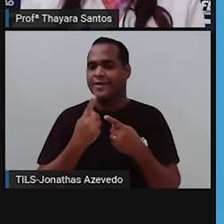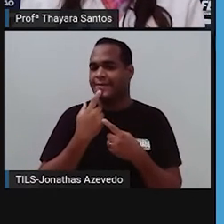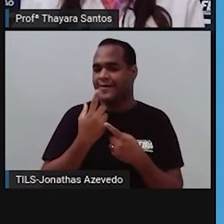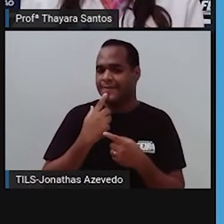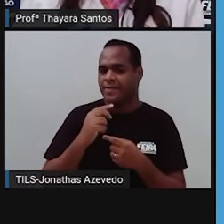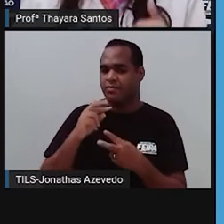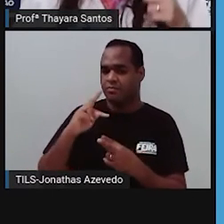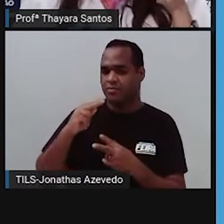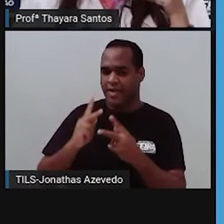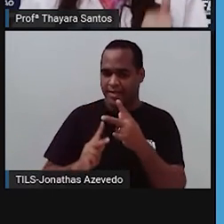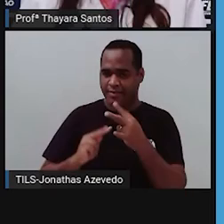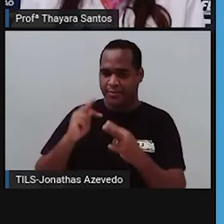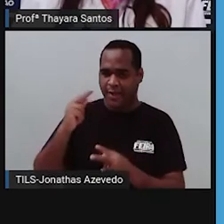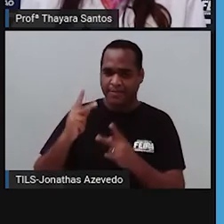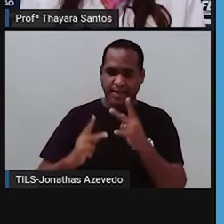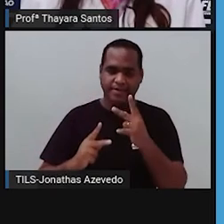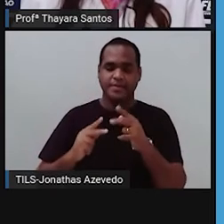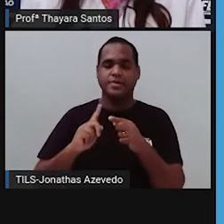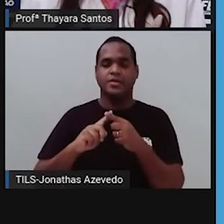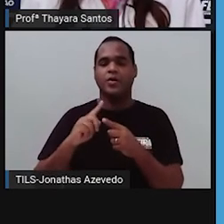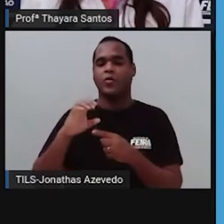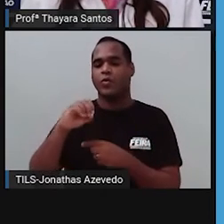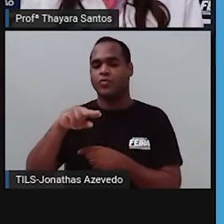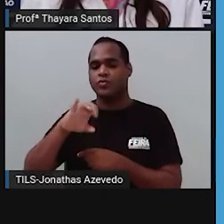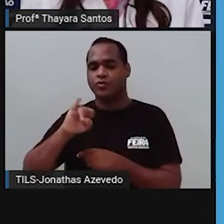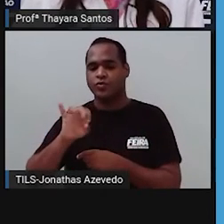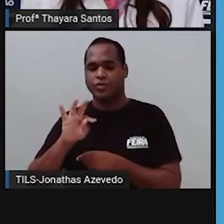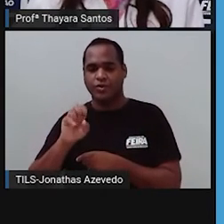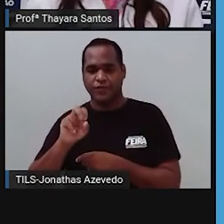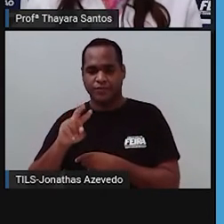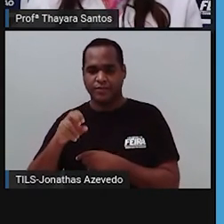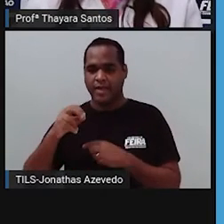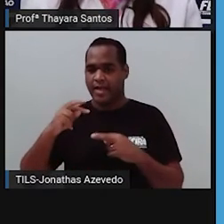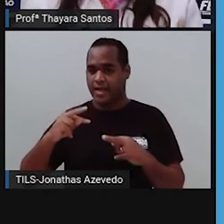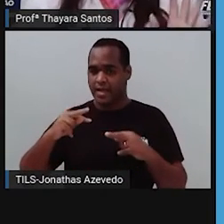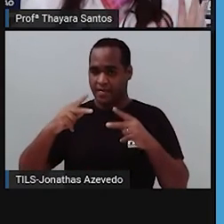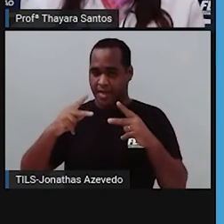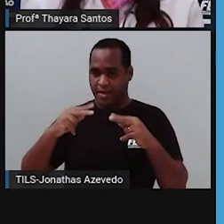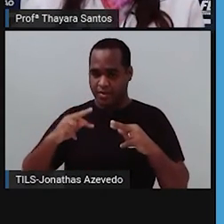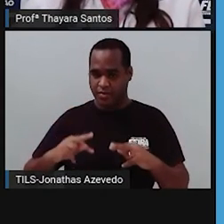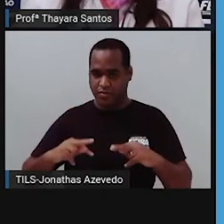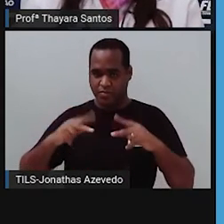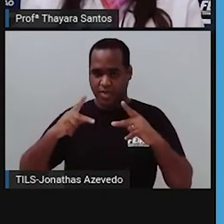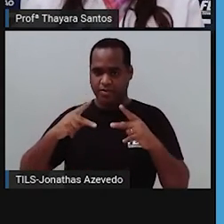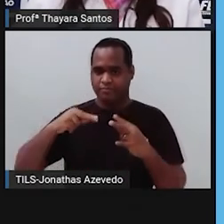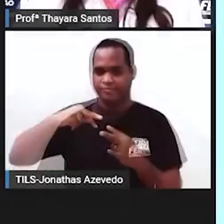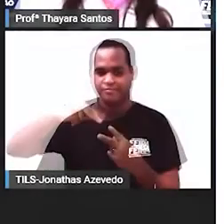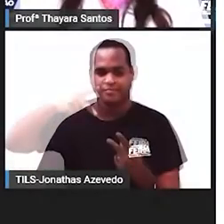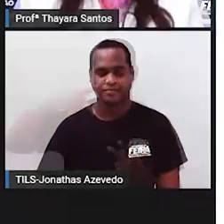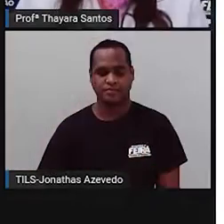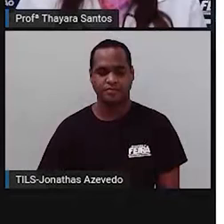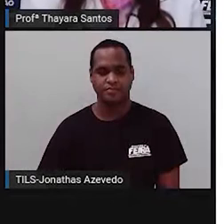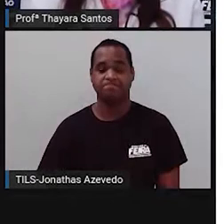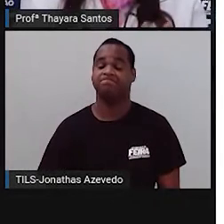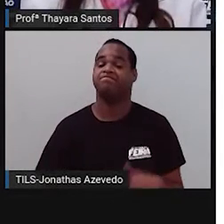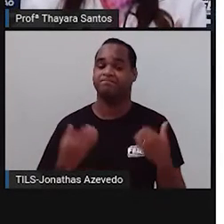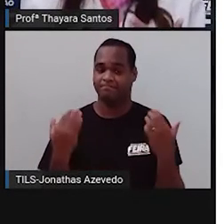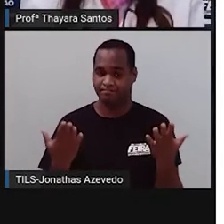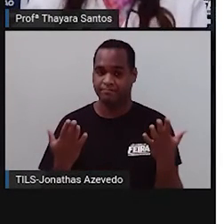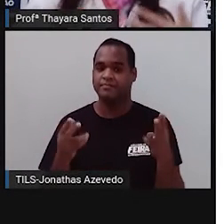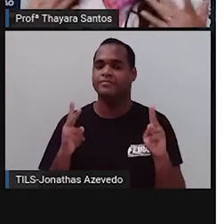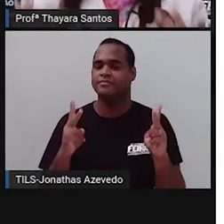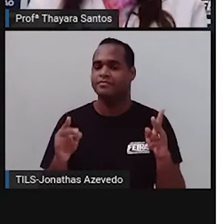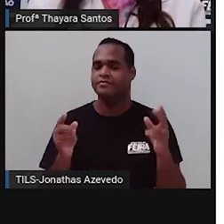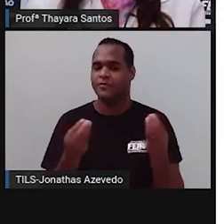hematopoético e o tecido conjuntivo propriamente dito. E a gente vai ver cada um desses agora. Então, vamos